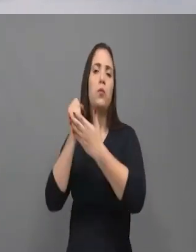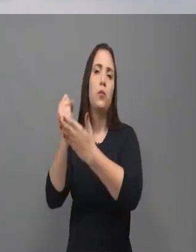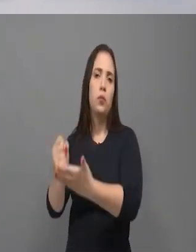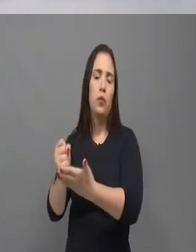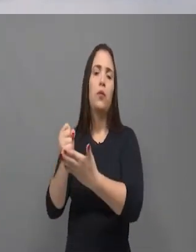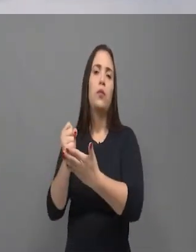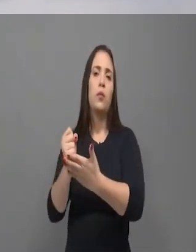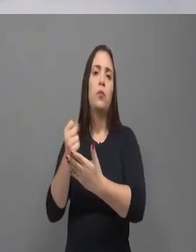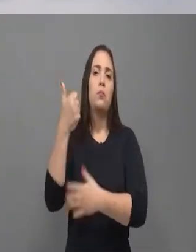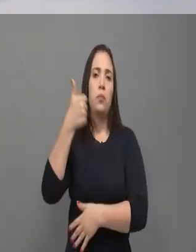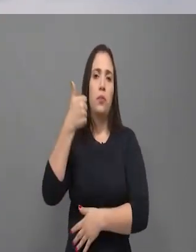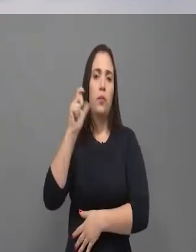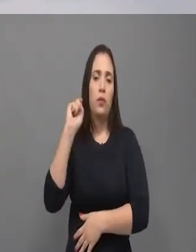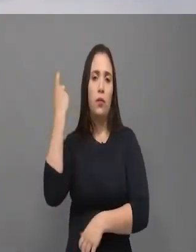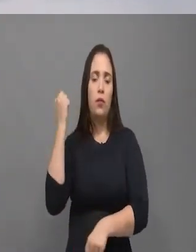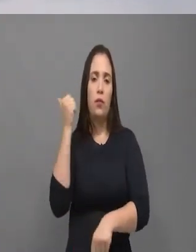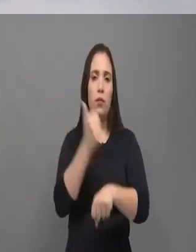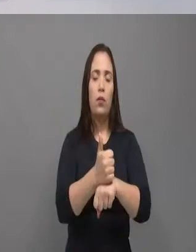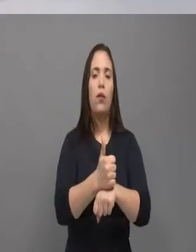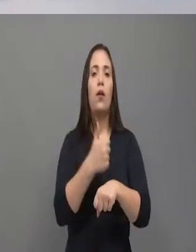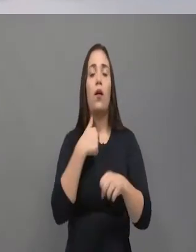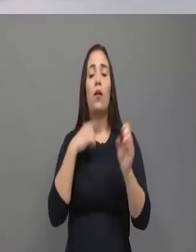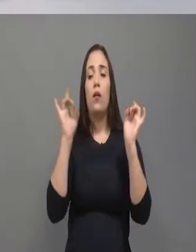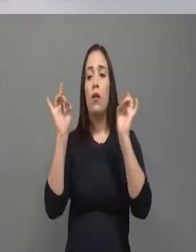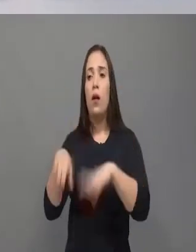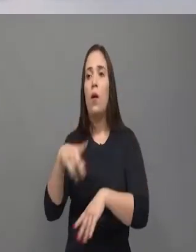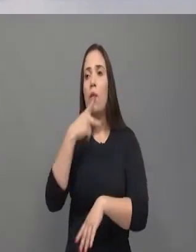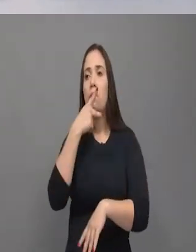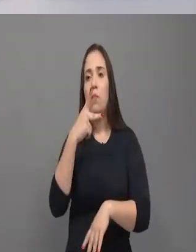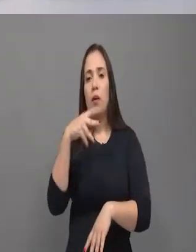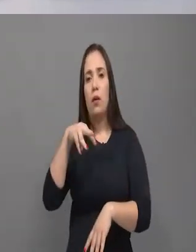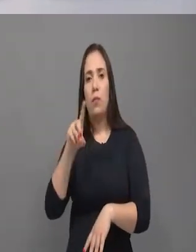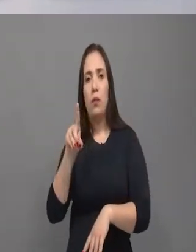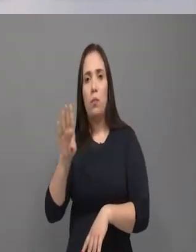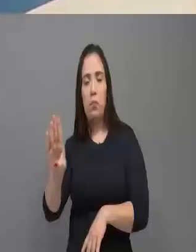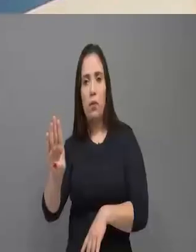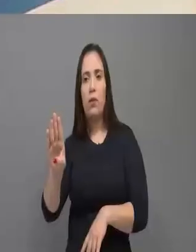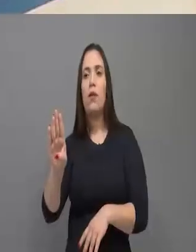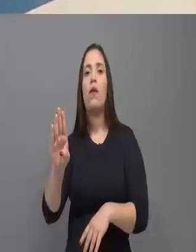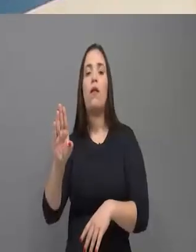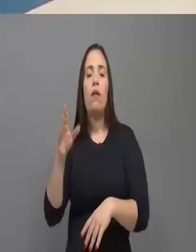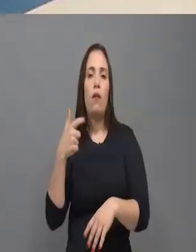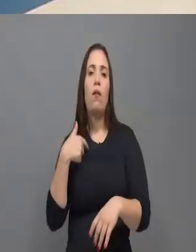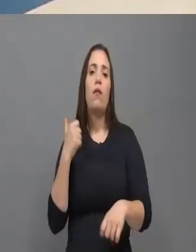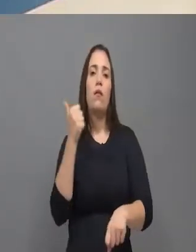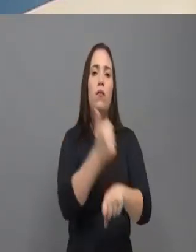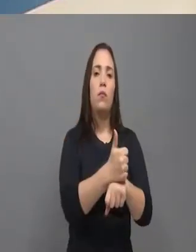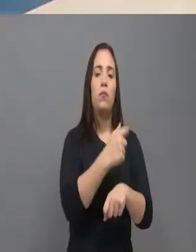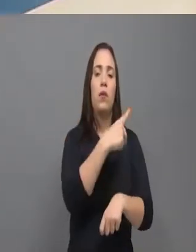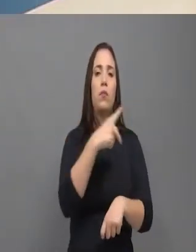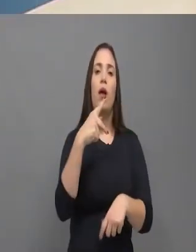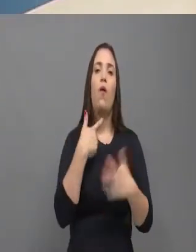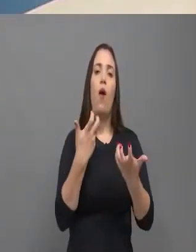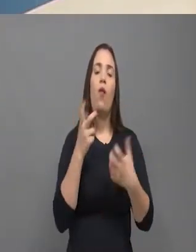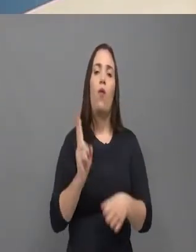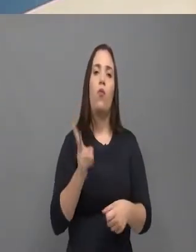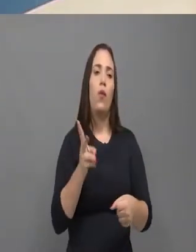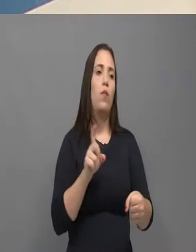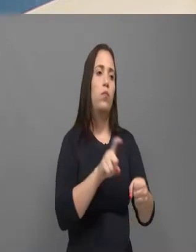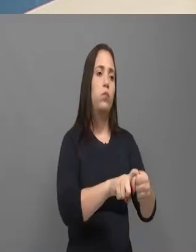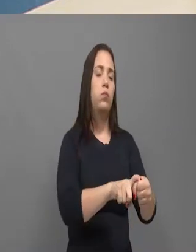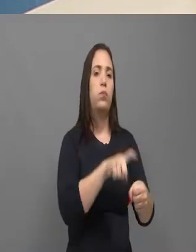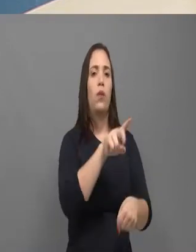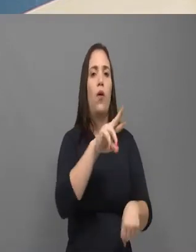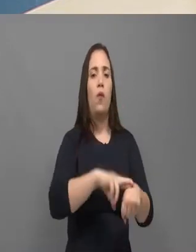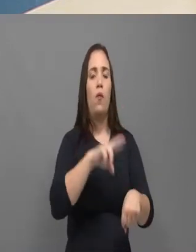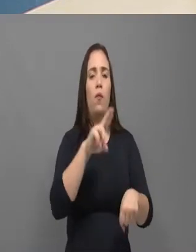do partido onde eu nasci, aonde eu entrei pela... Era seu único partido, Andrade. As mãos do doutor... O falava sempre isso para mim, nunca